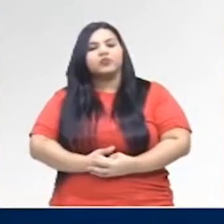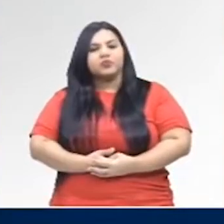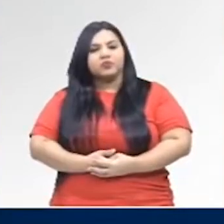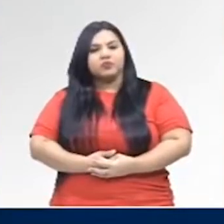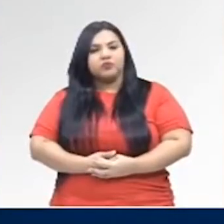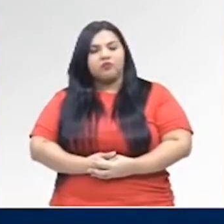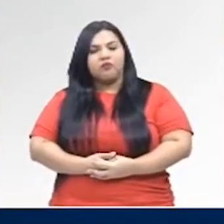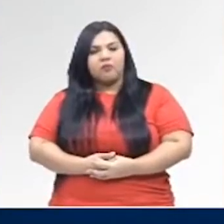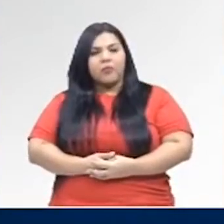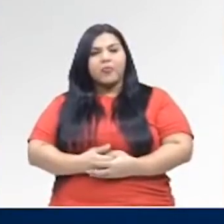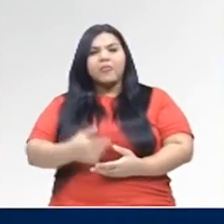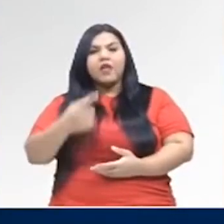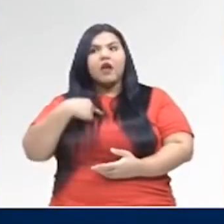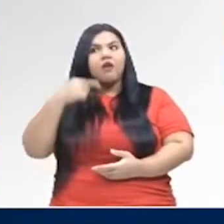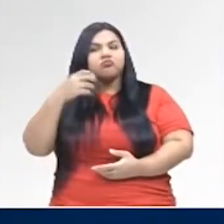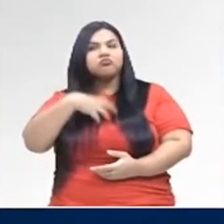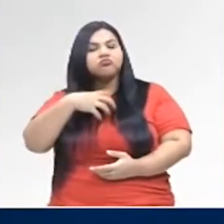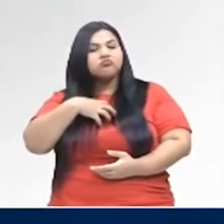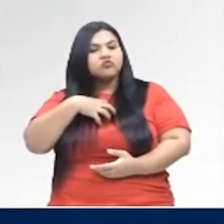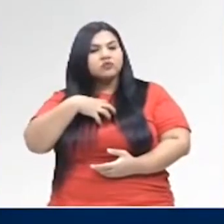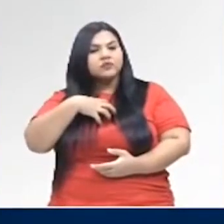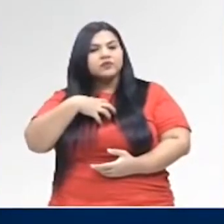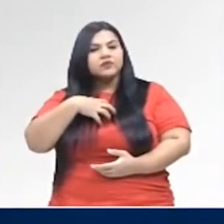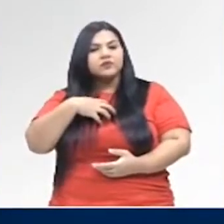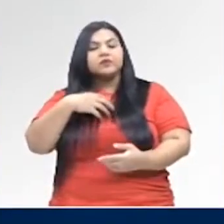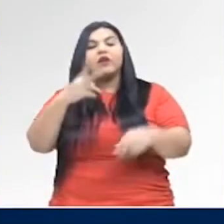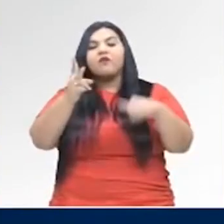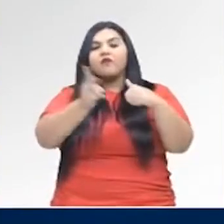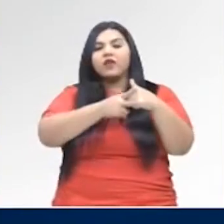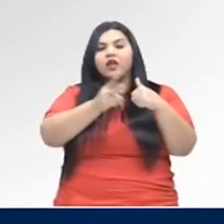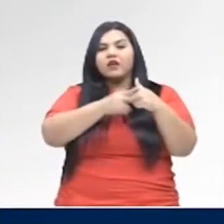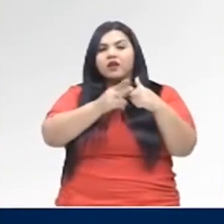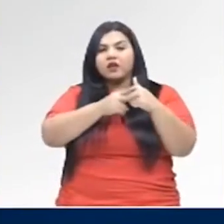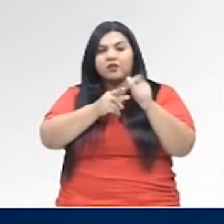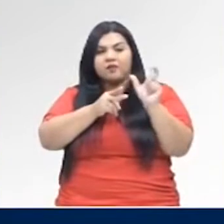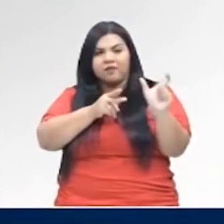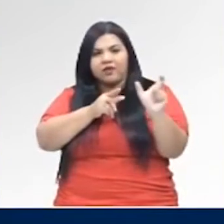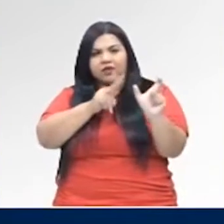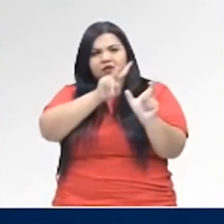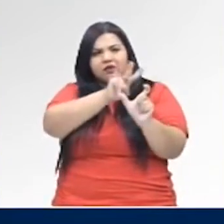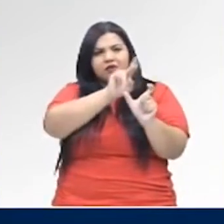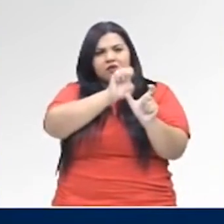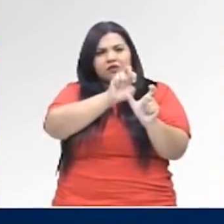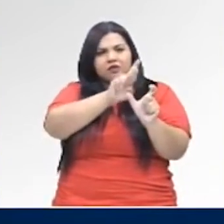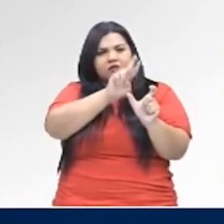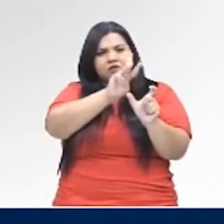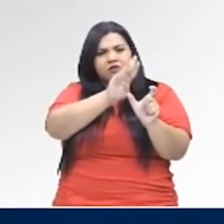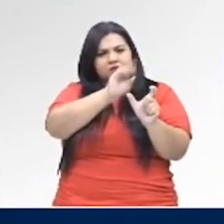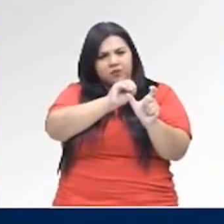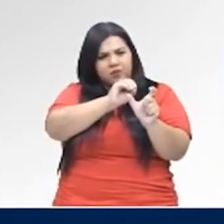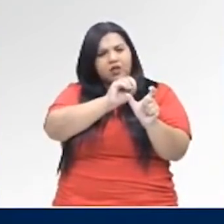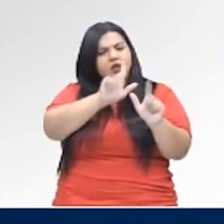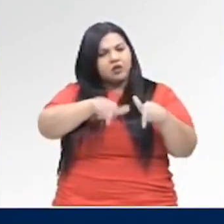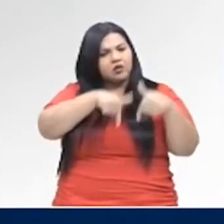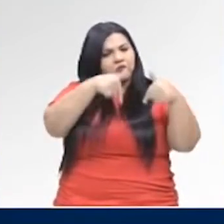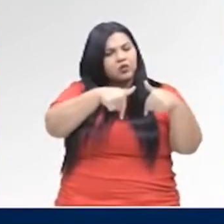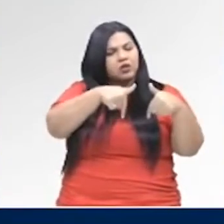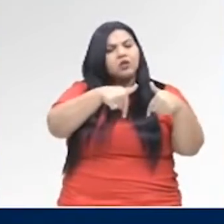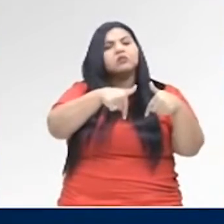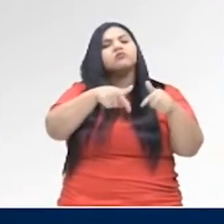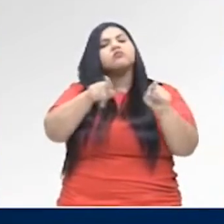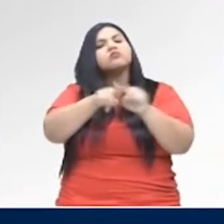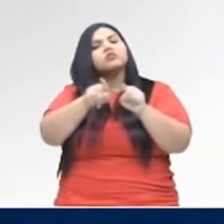circunstância, uma situação. Então, o verbo é essa palavra que expressa ação, expressa estado,